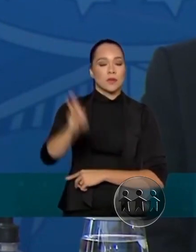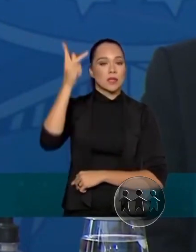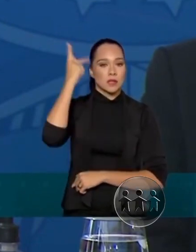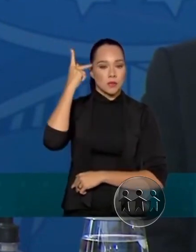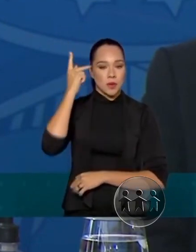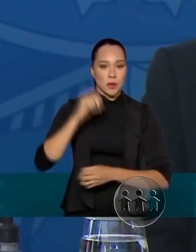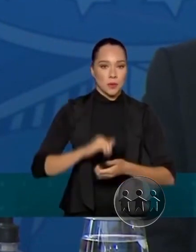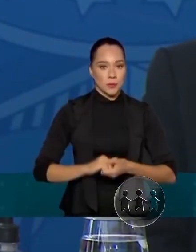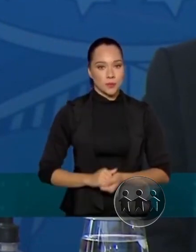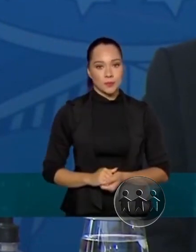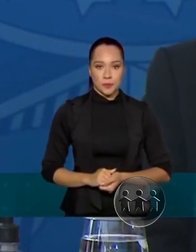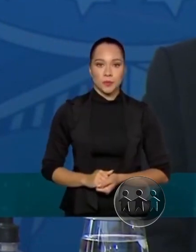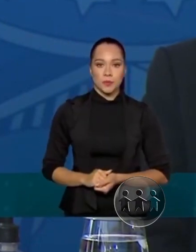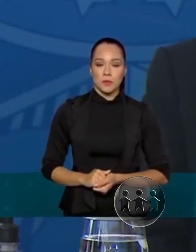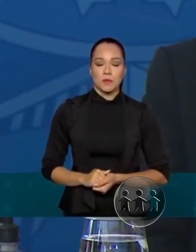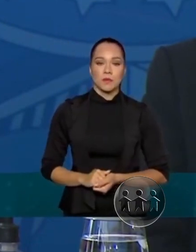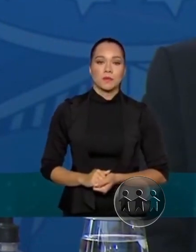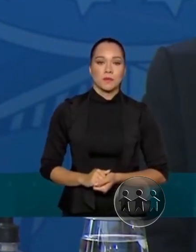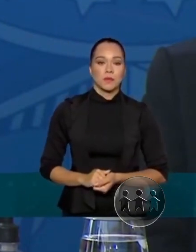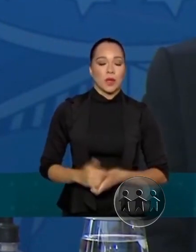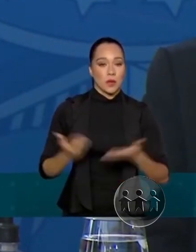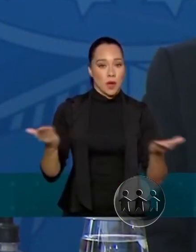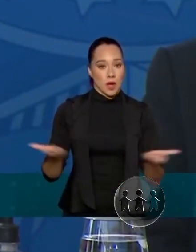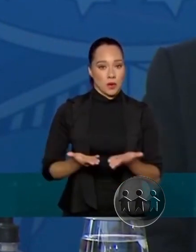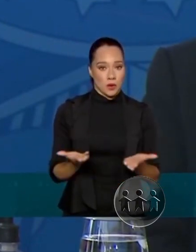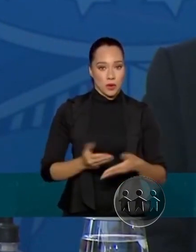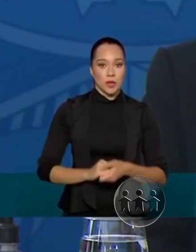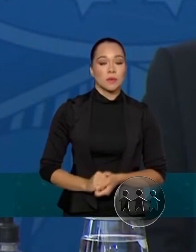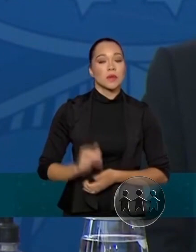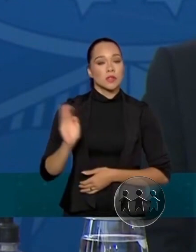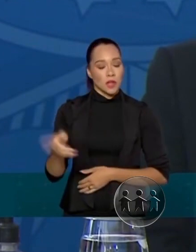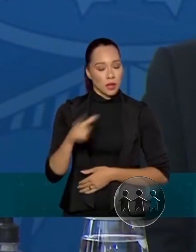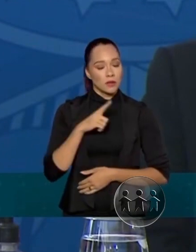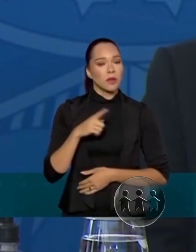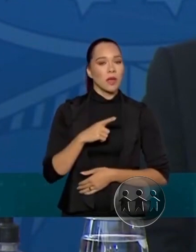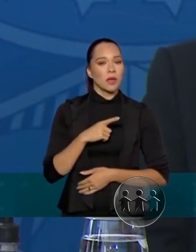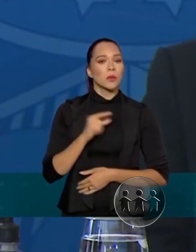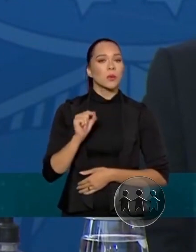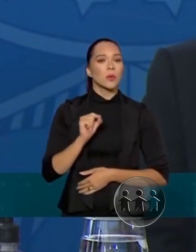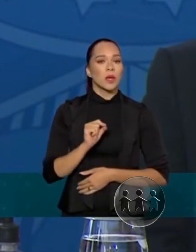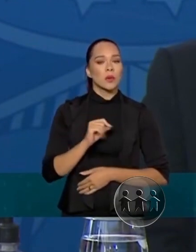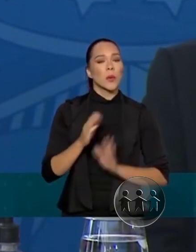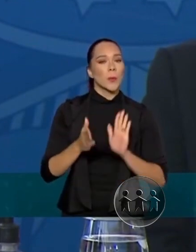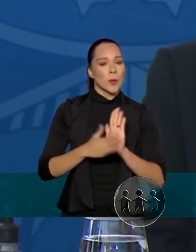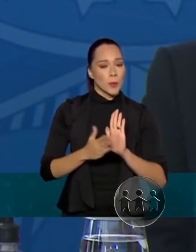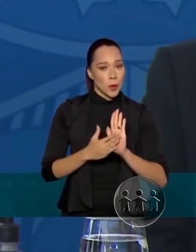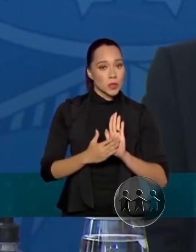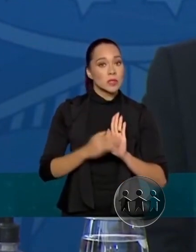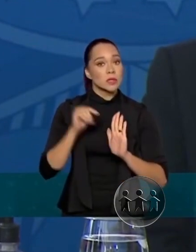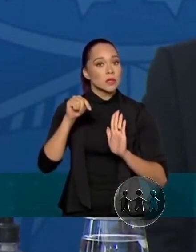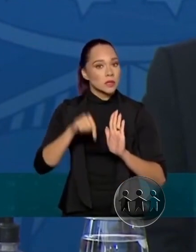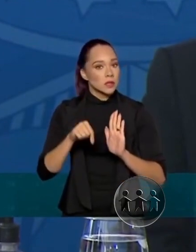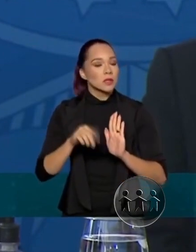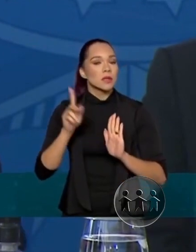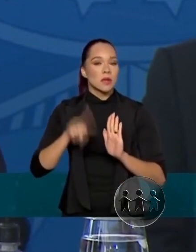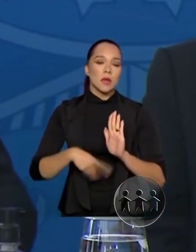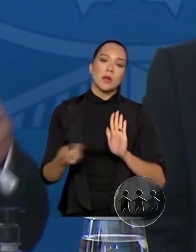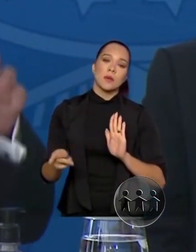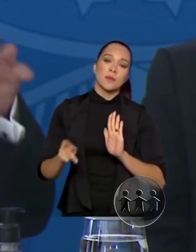Nós estamos agora com um firme propósito e essa é uma providência